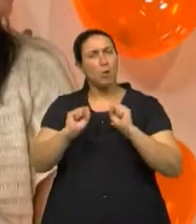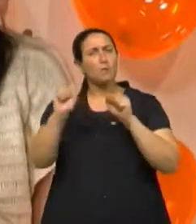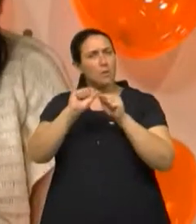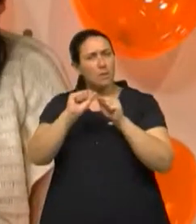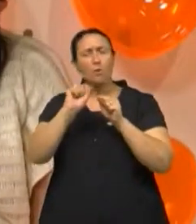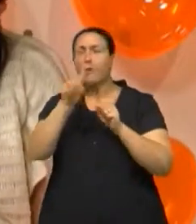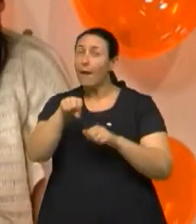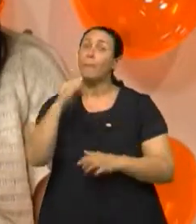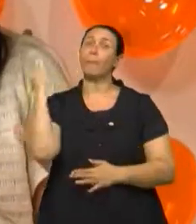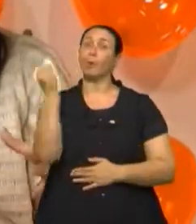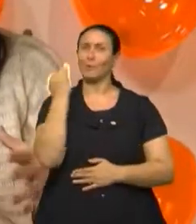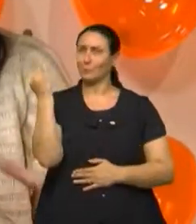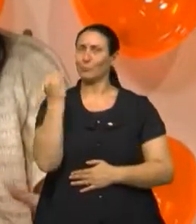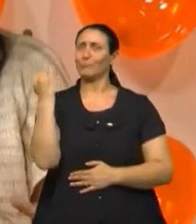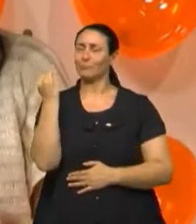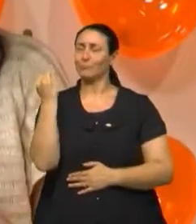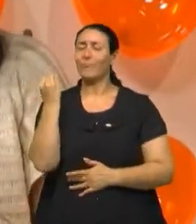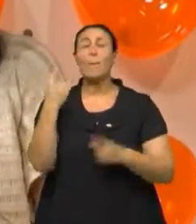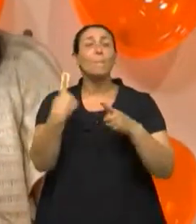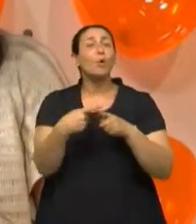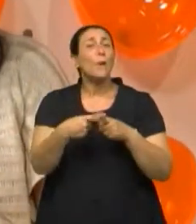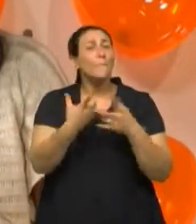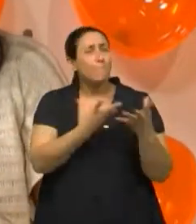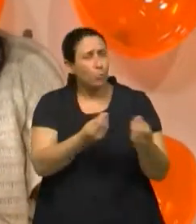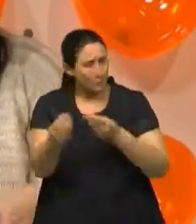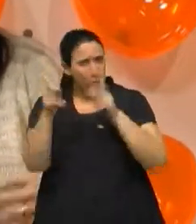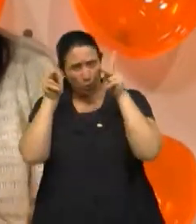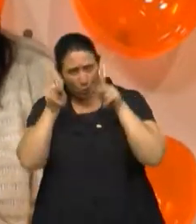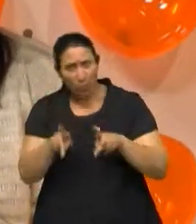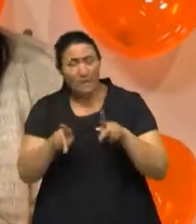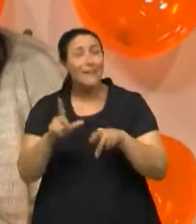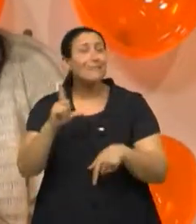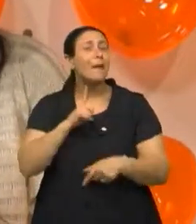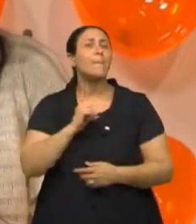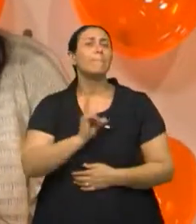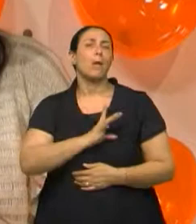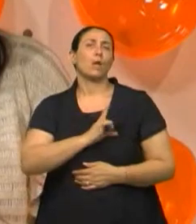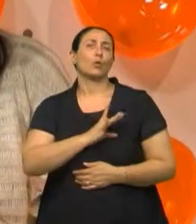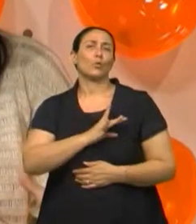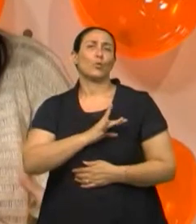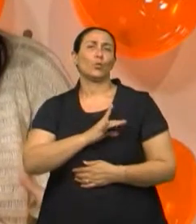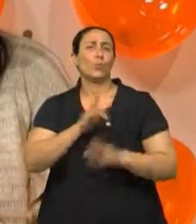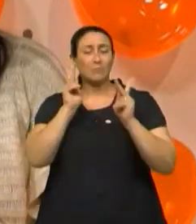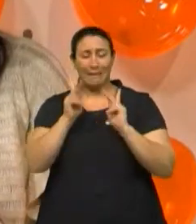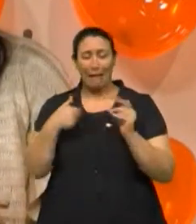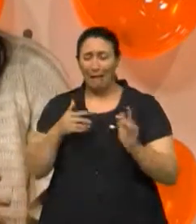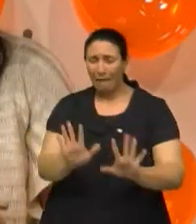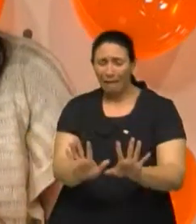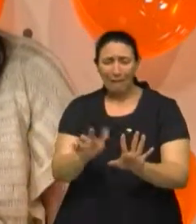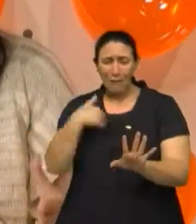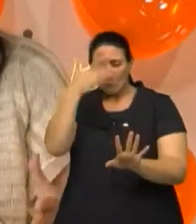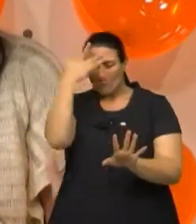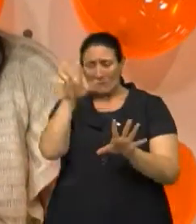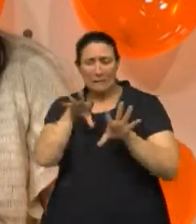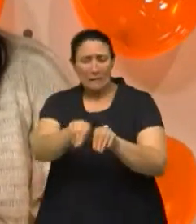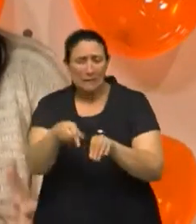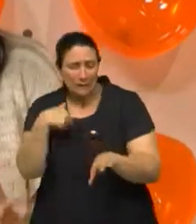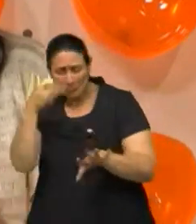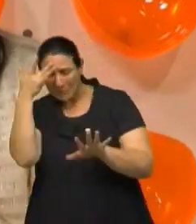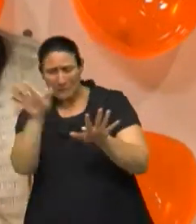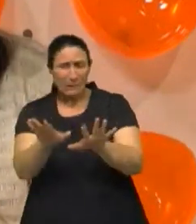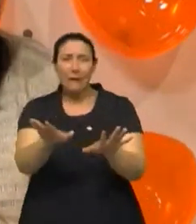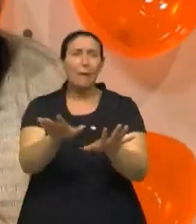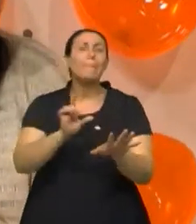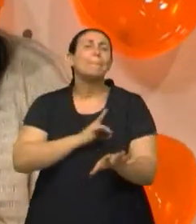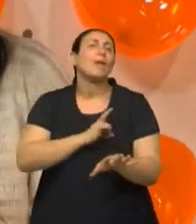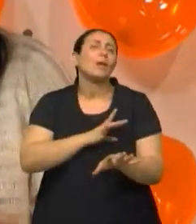fundamental, porque muitas vezes as pessoas têm medo de se aproximar ou de tocar na vítima por fazer